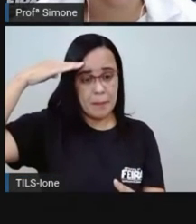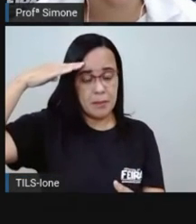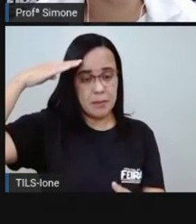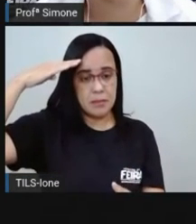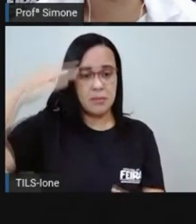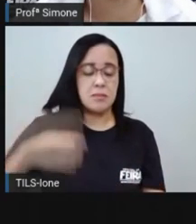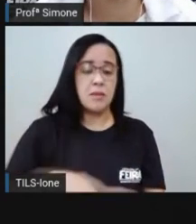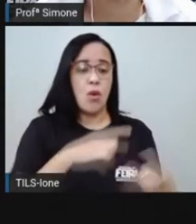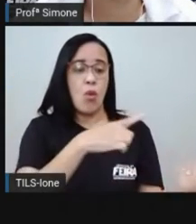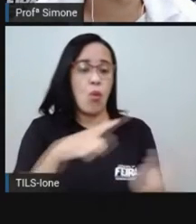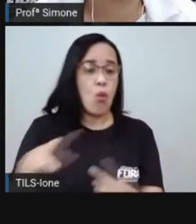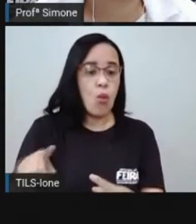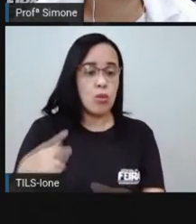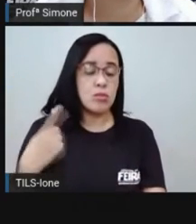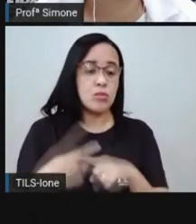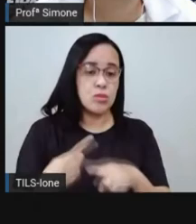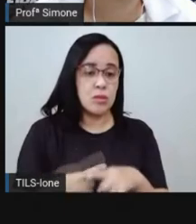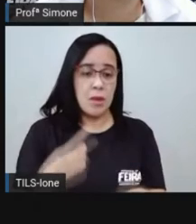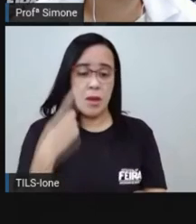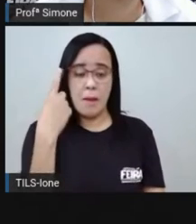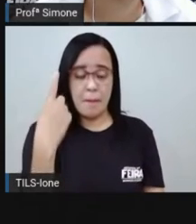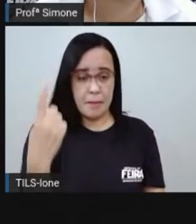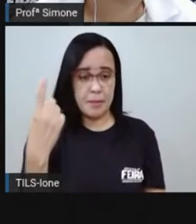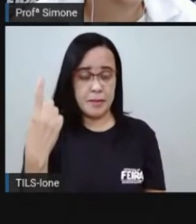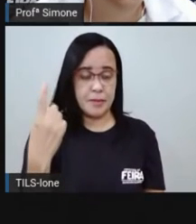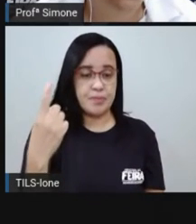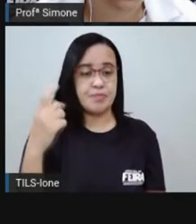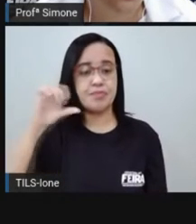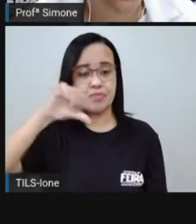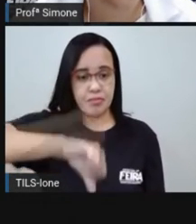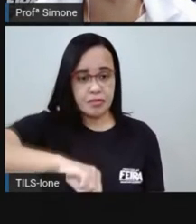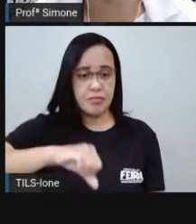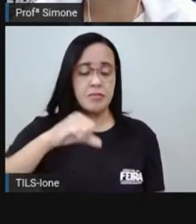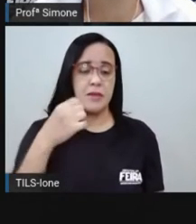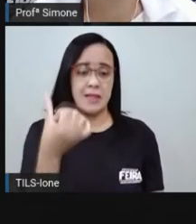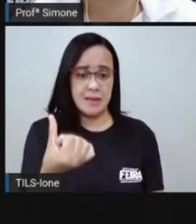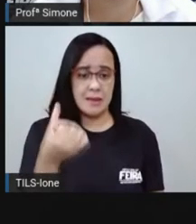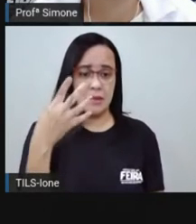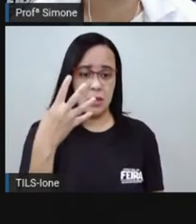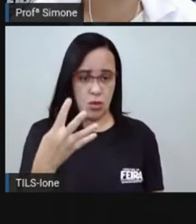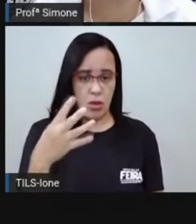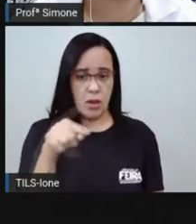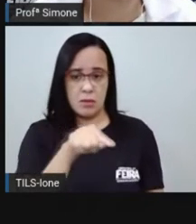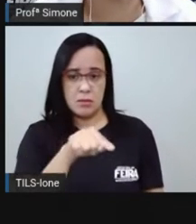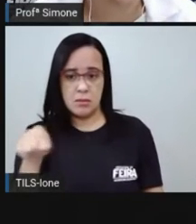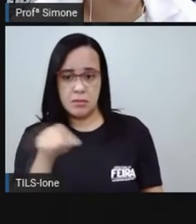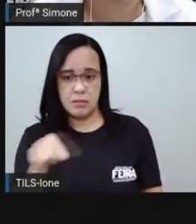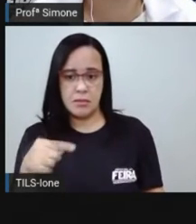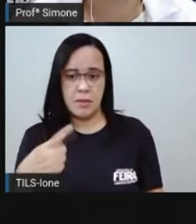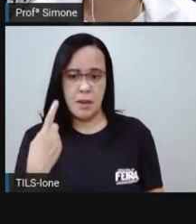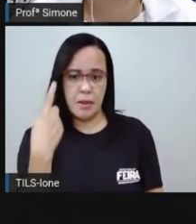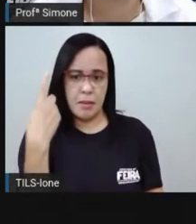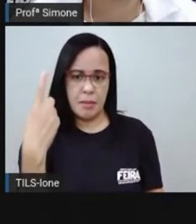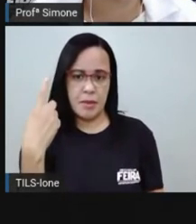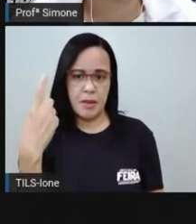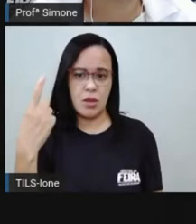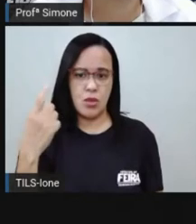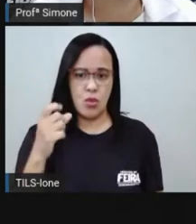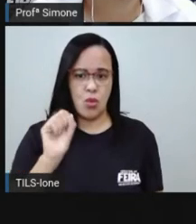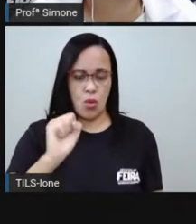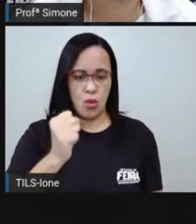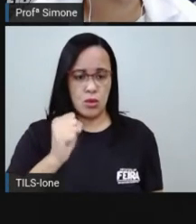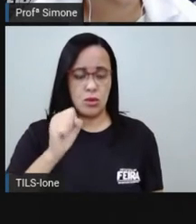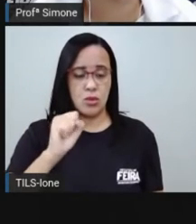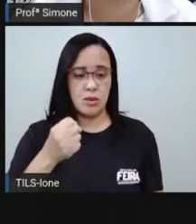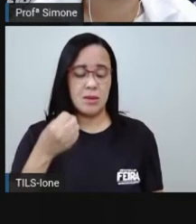e terminou em 1985. Mais uma vez, a ditadura trouxe para o Brasil